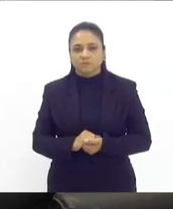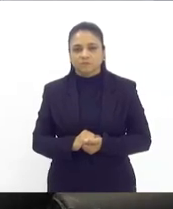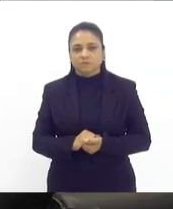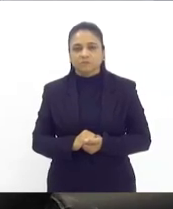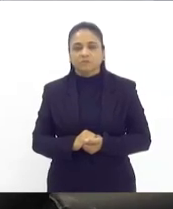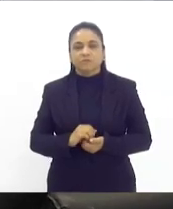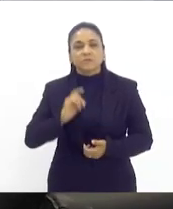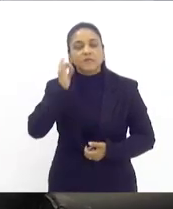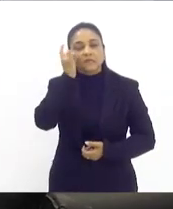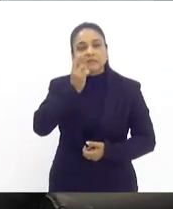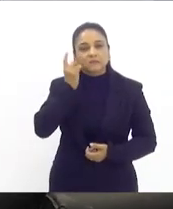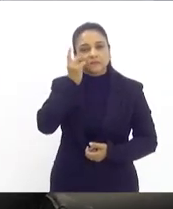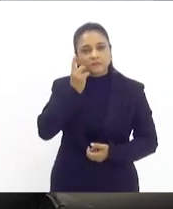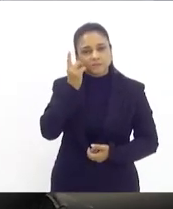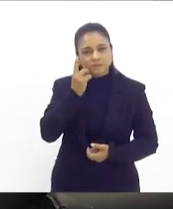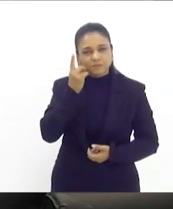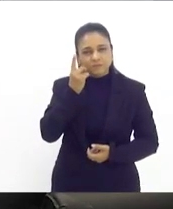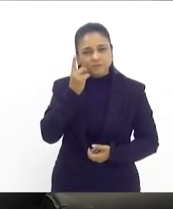Deputado...